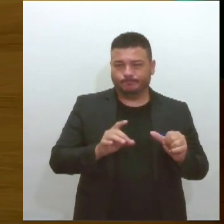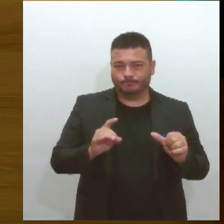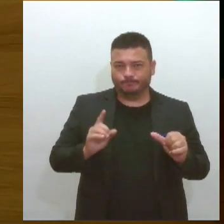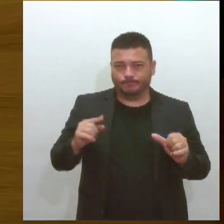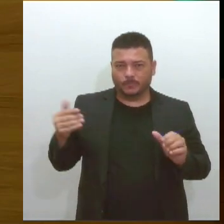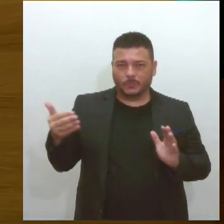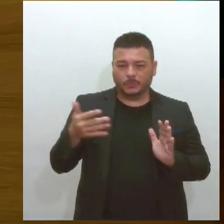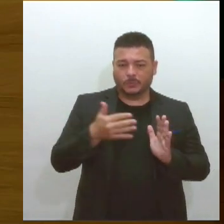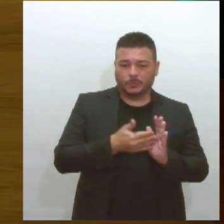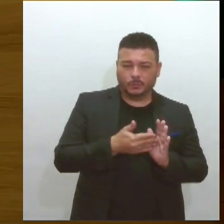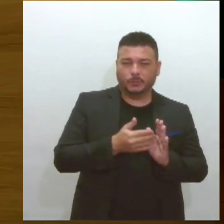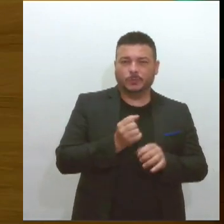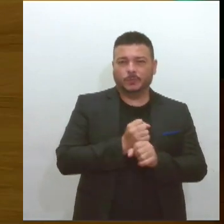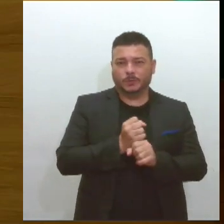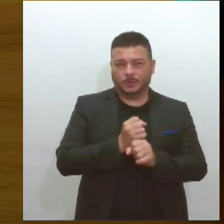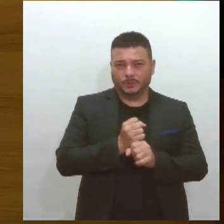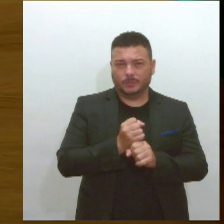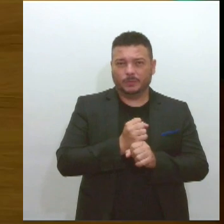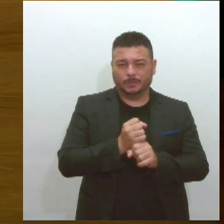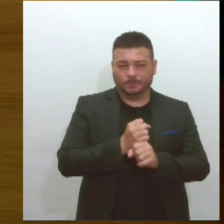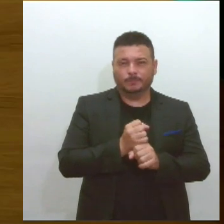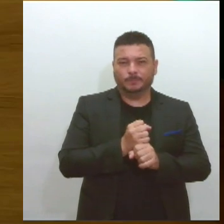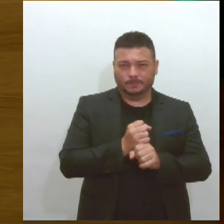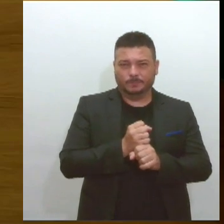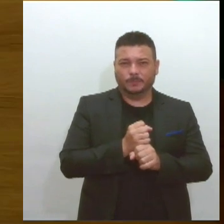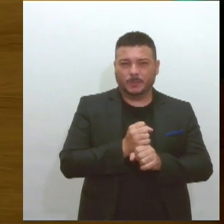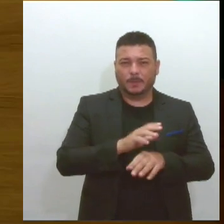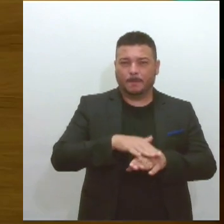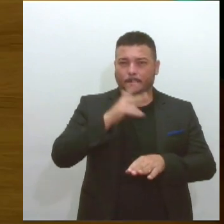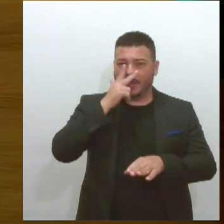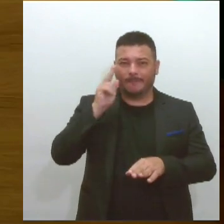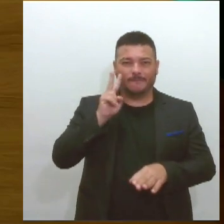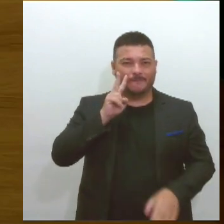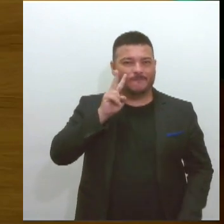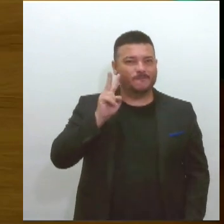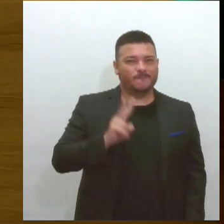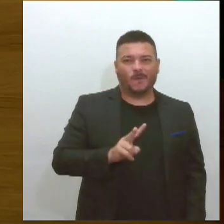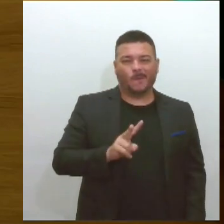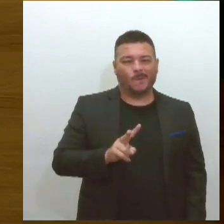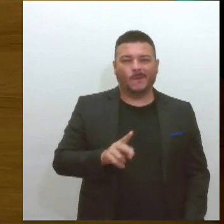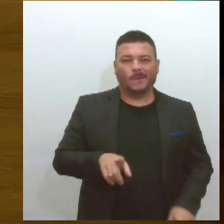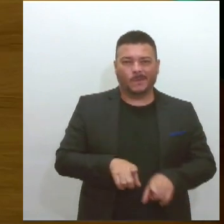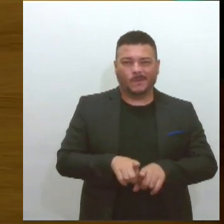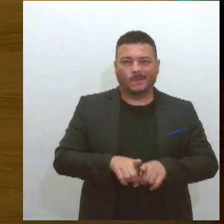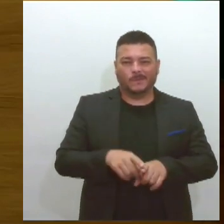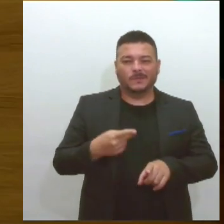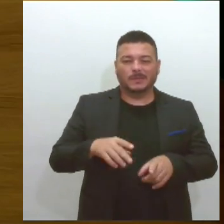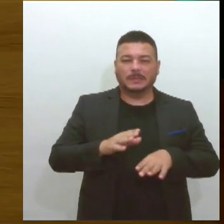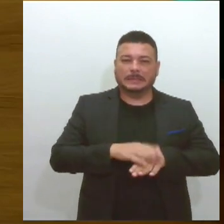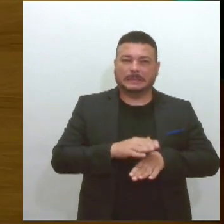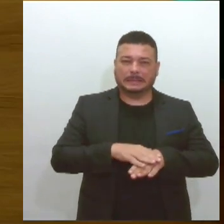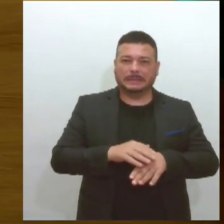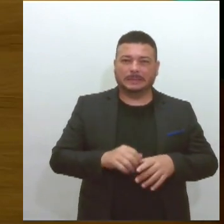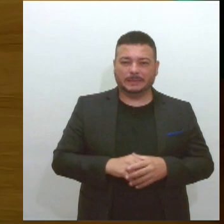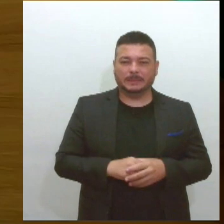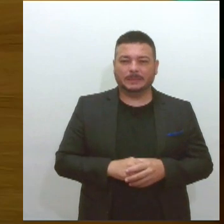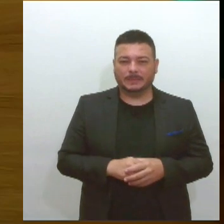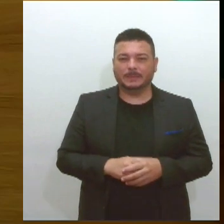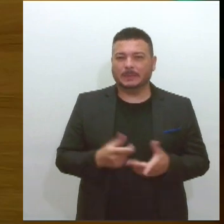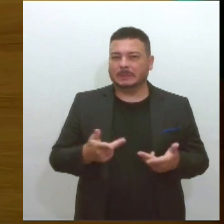da chegada com mais intensidade de derivados canabinoides, uma diminuição do consumo de nicotina